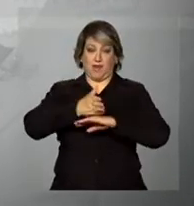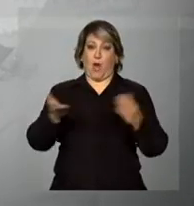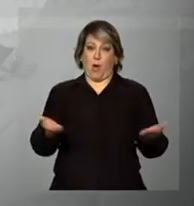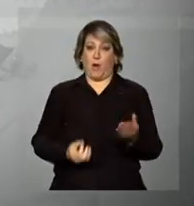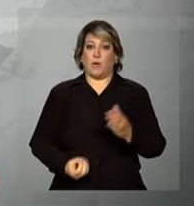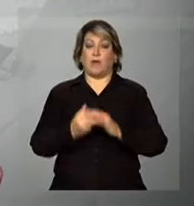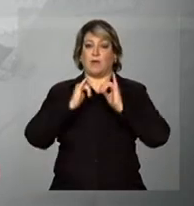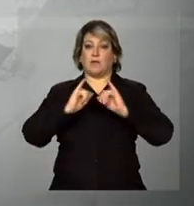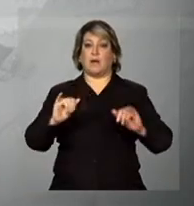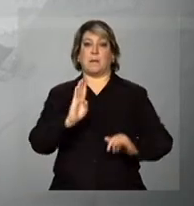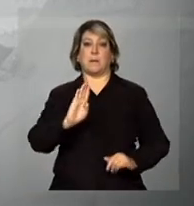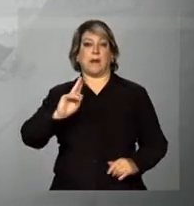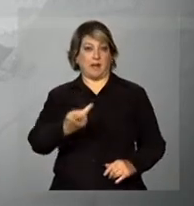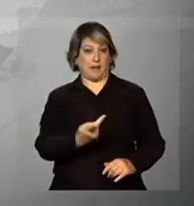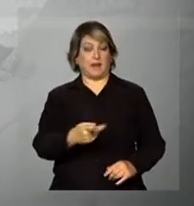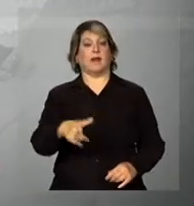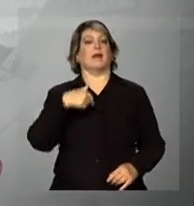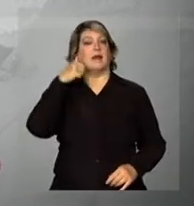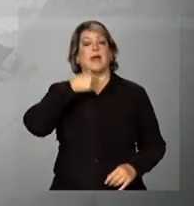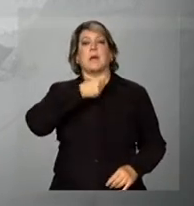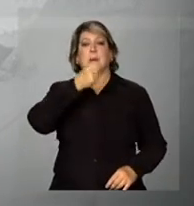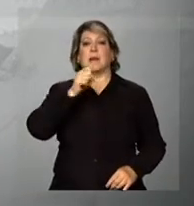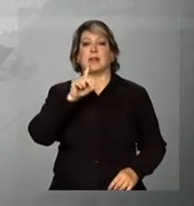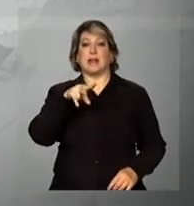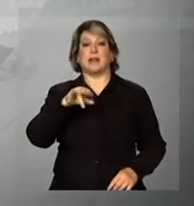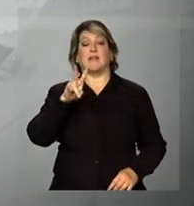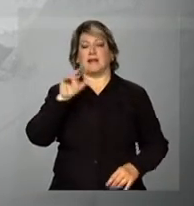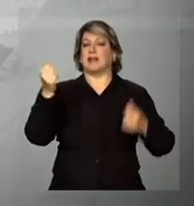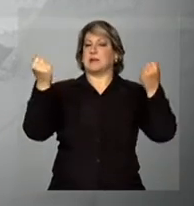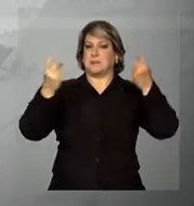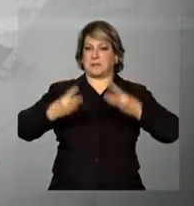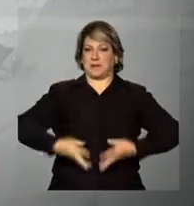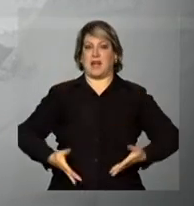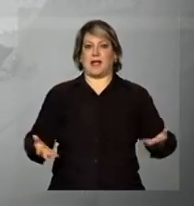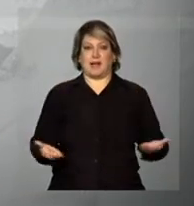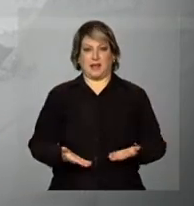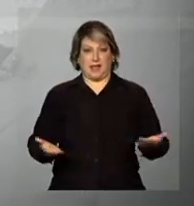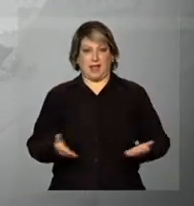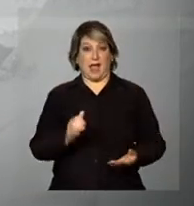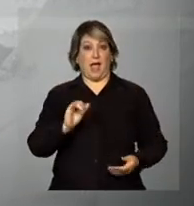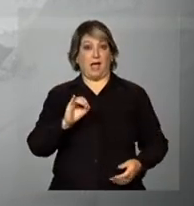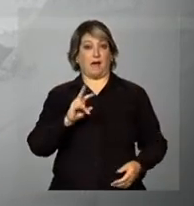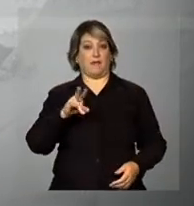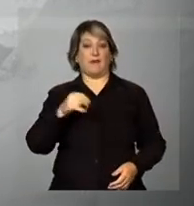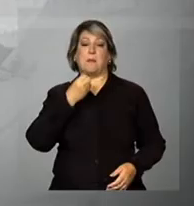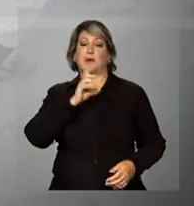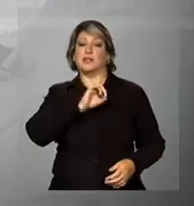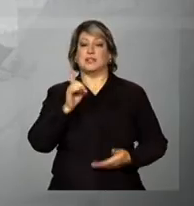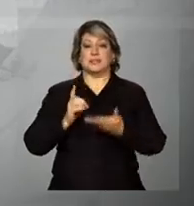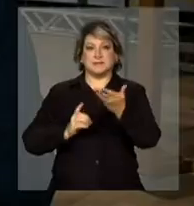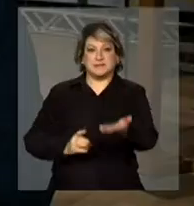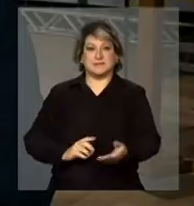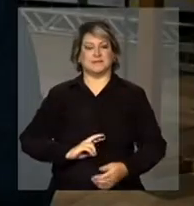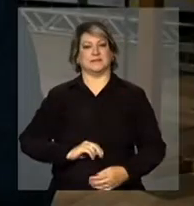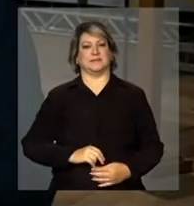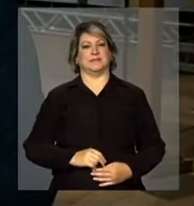anúncio em Belo Horizonte. A repórter Daniela Almeida tem as informações ao vivo. Bom dia, Daniela.